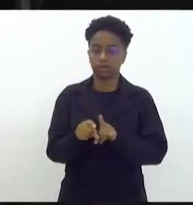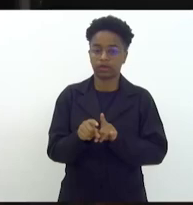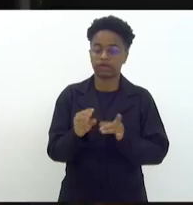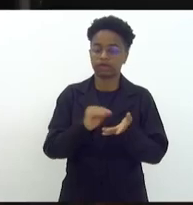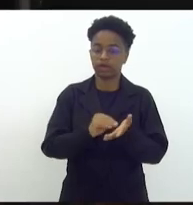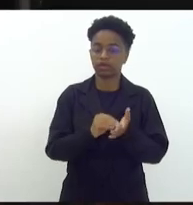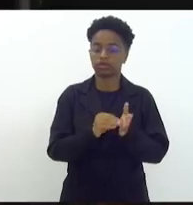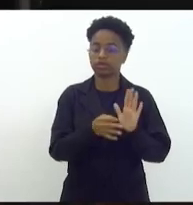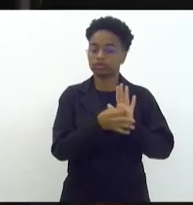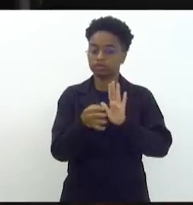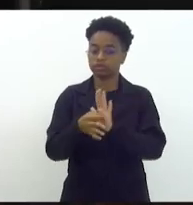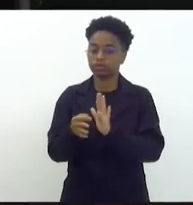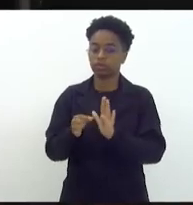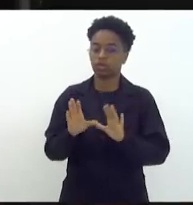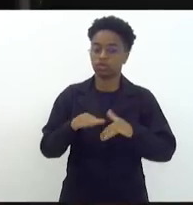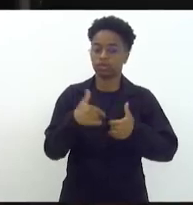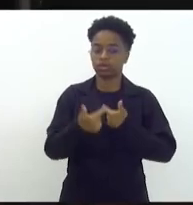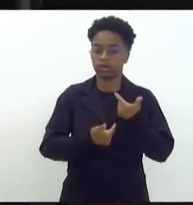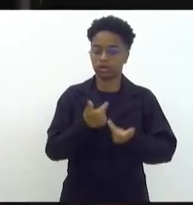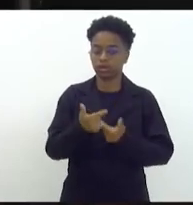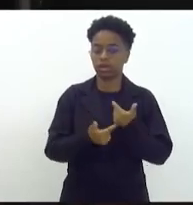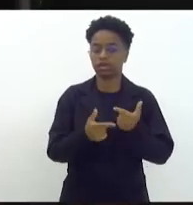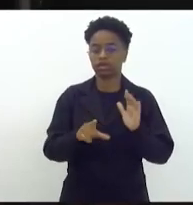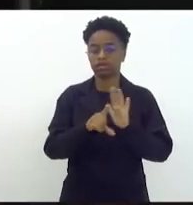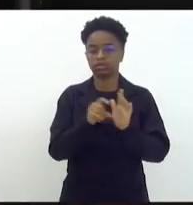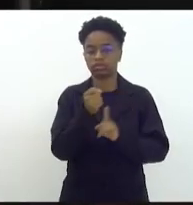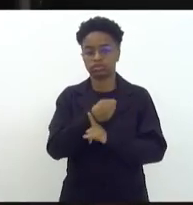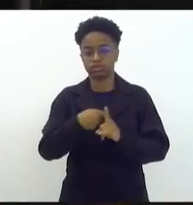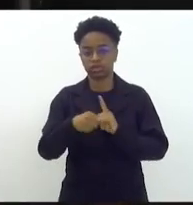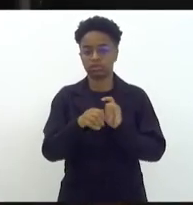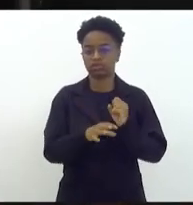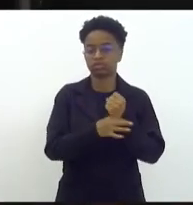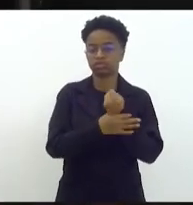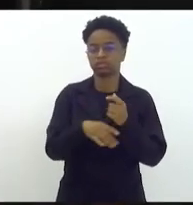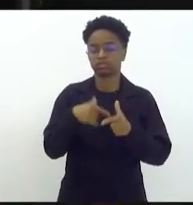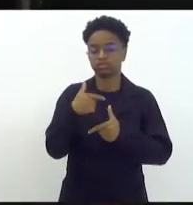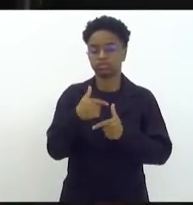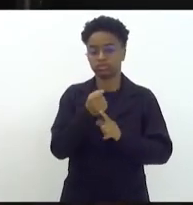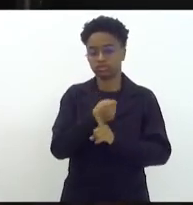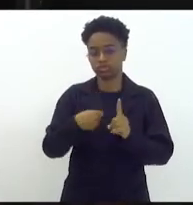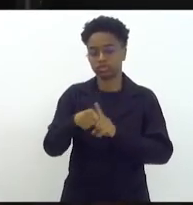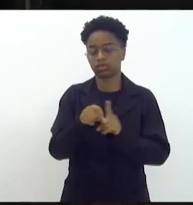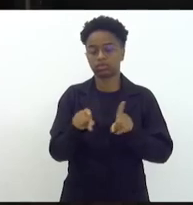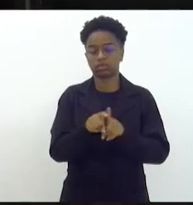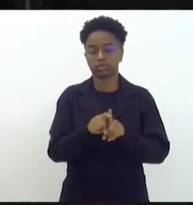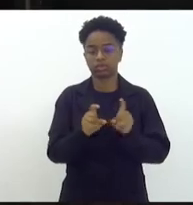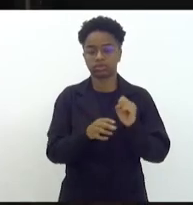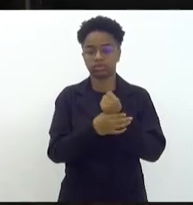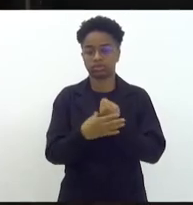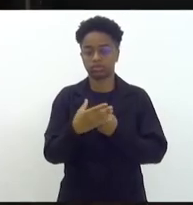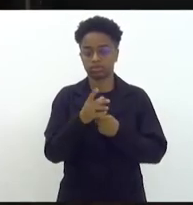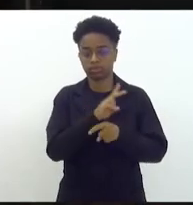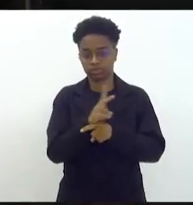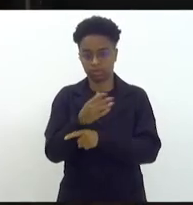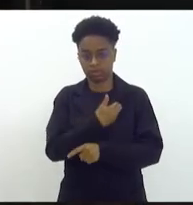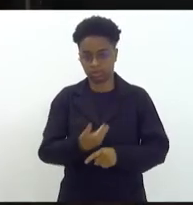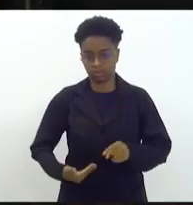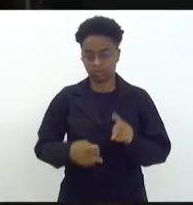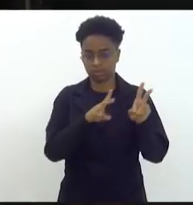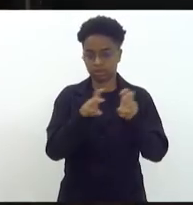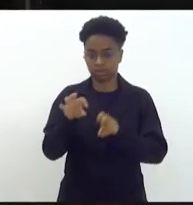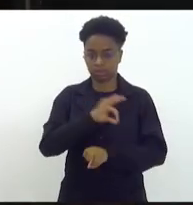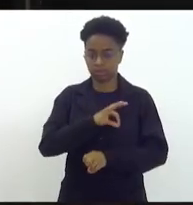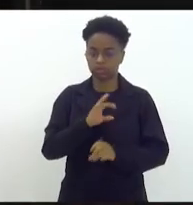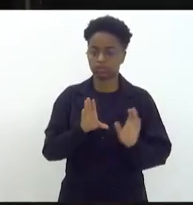comissões Trabalho, Legislação Social, Seguridade Social e de Segurança Pública e Assuntos de Polícia. Para emitir parecer pela Comissão de